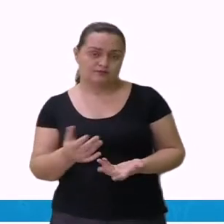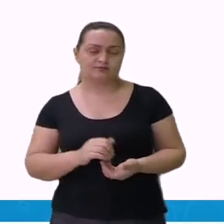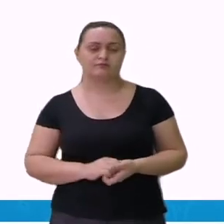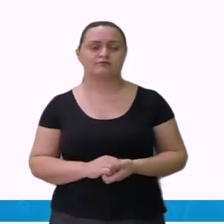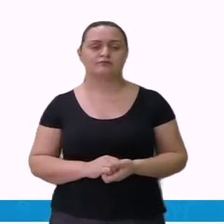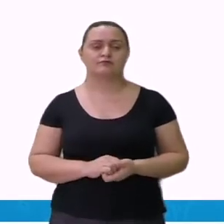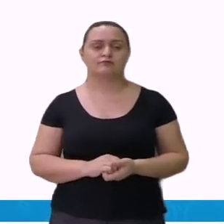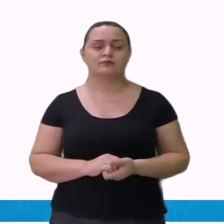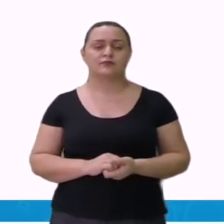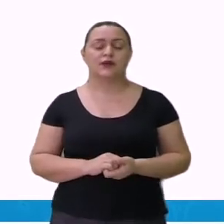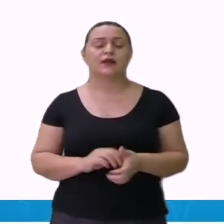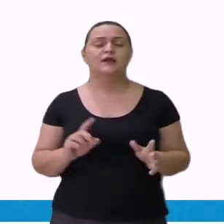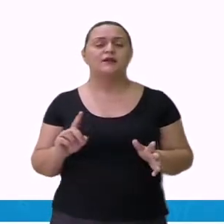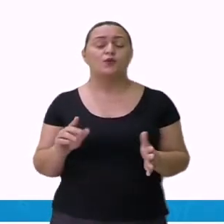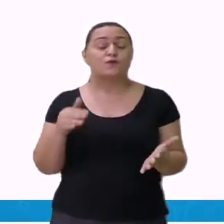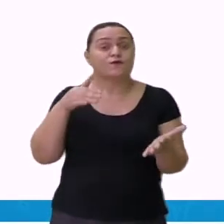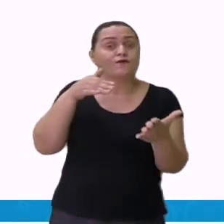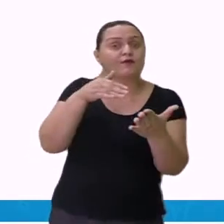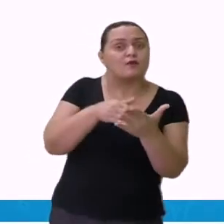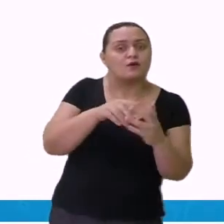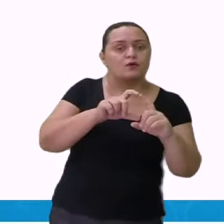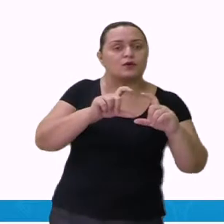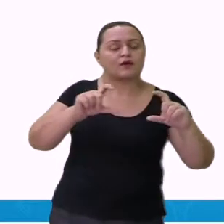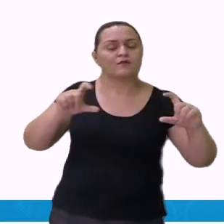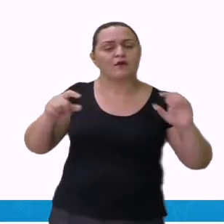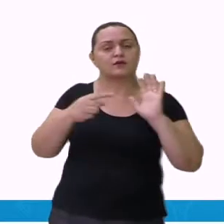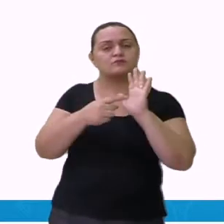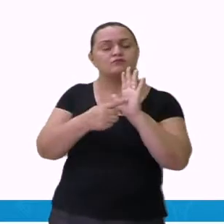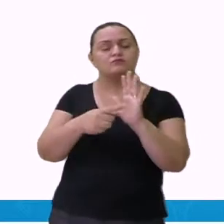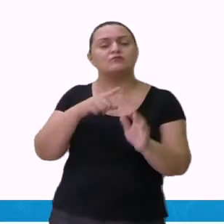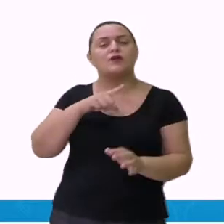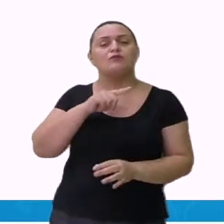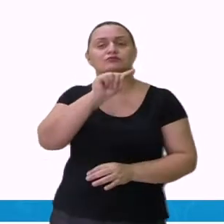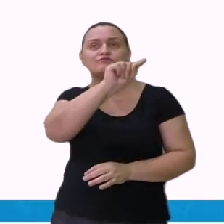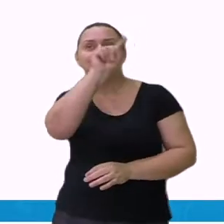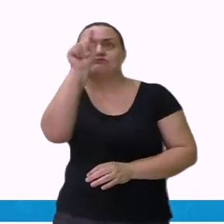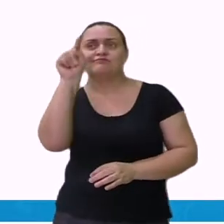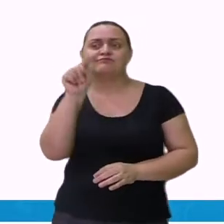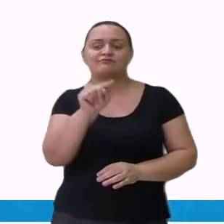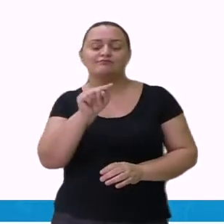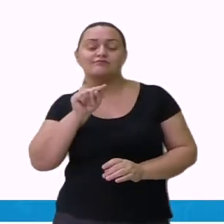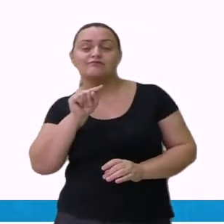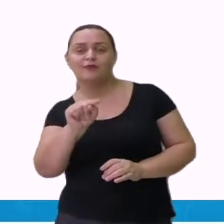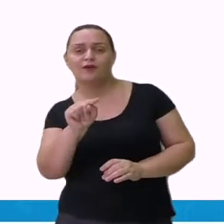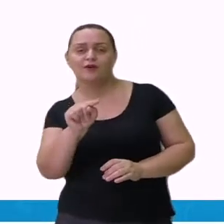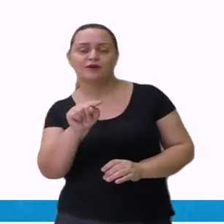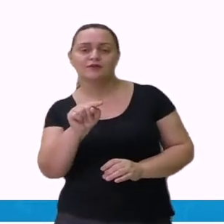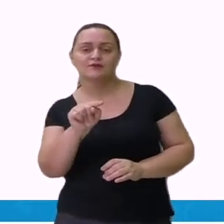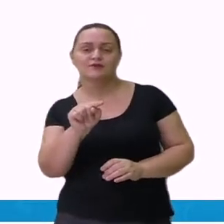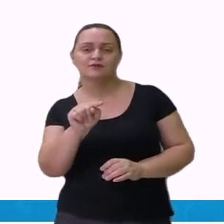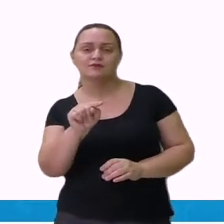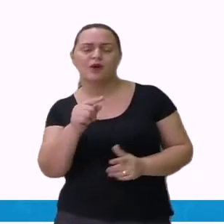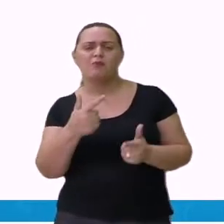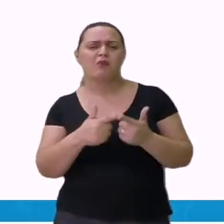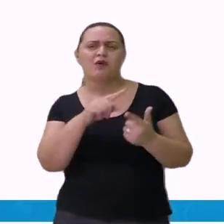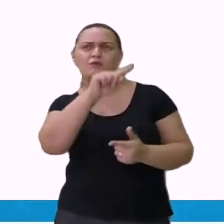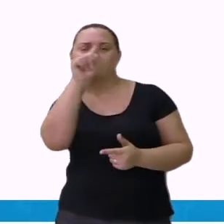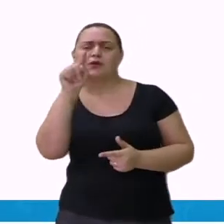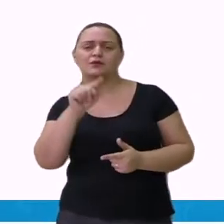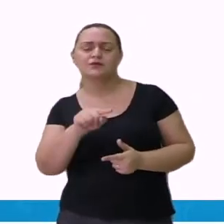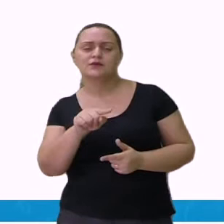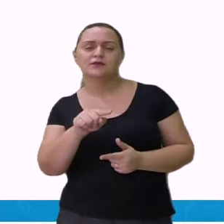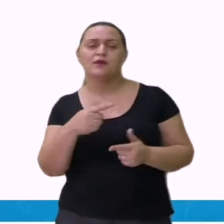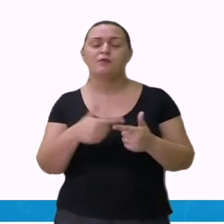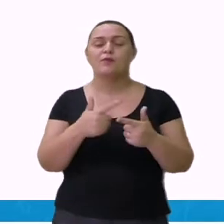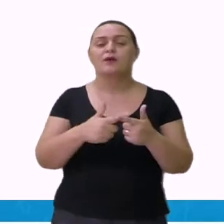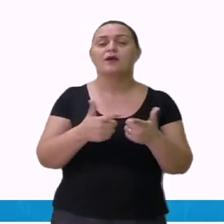indica uma pergunta. Toda vez que eu faço uma pergunta, eu preciso colocar no final